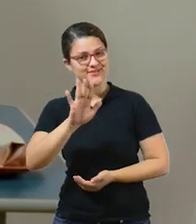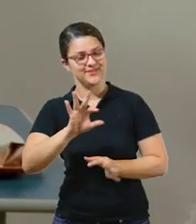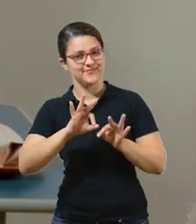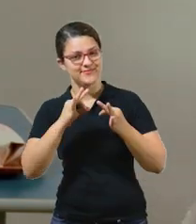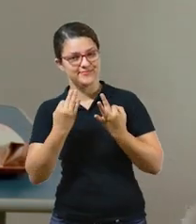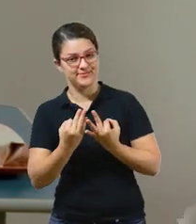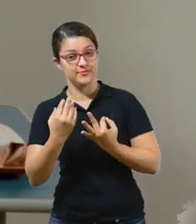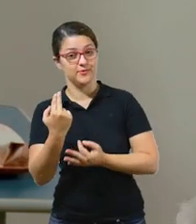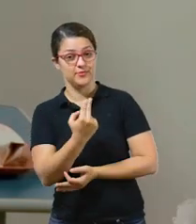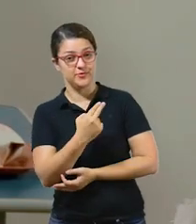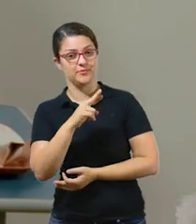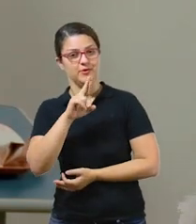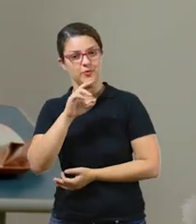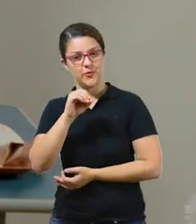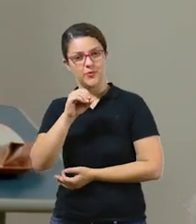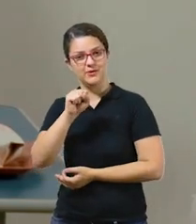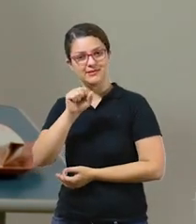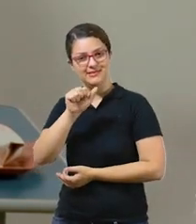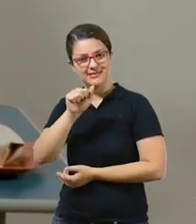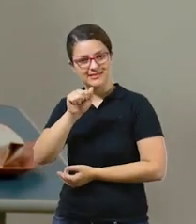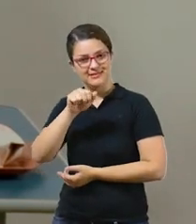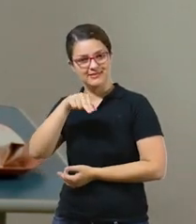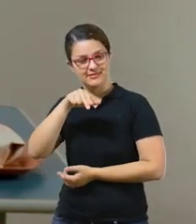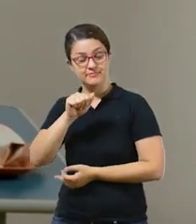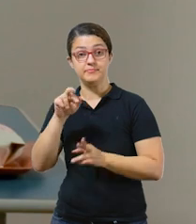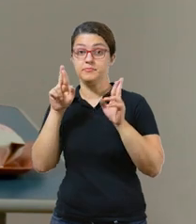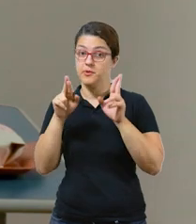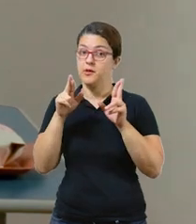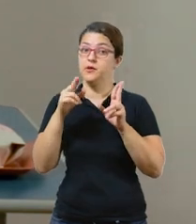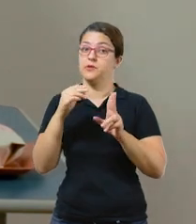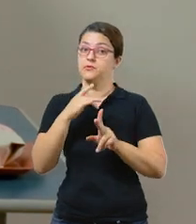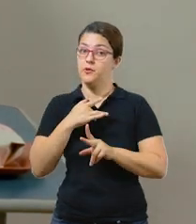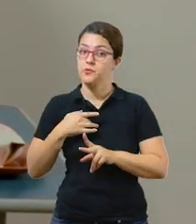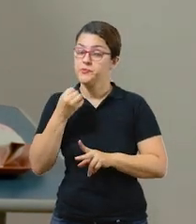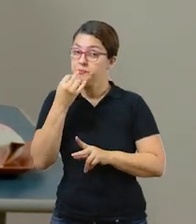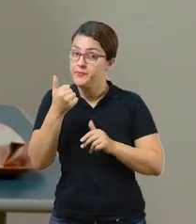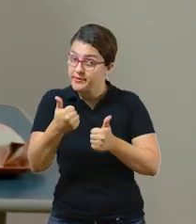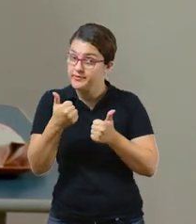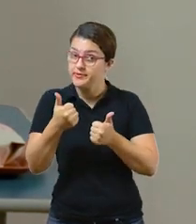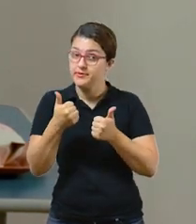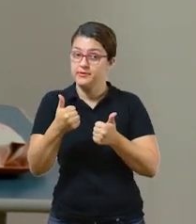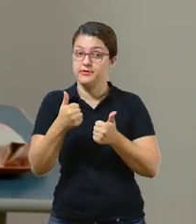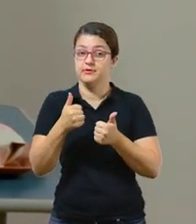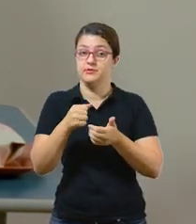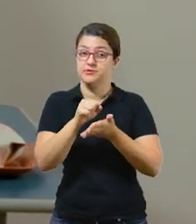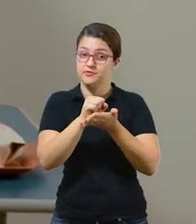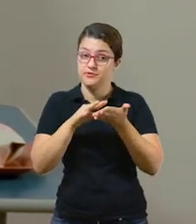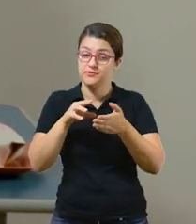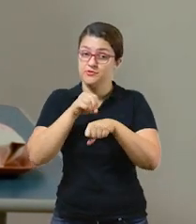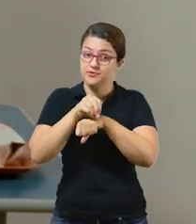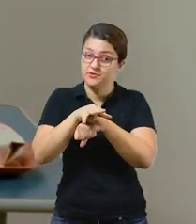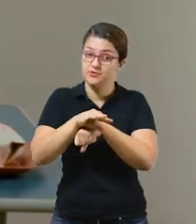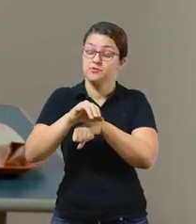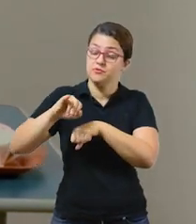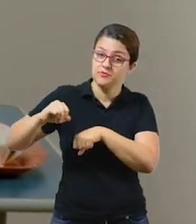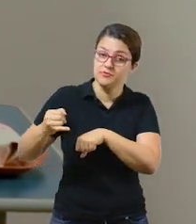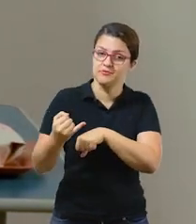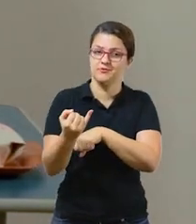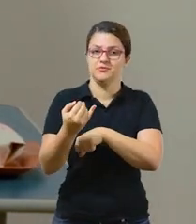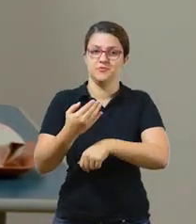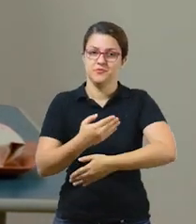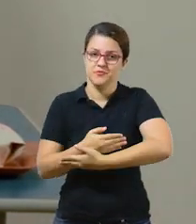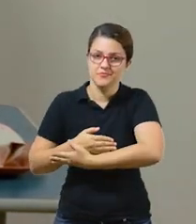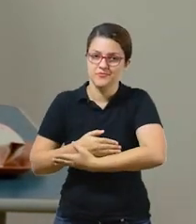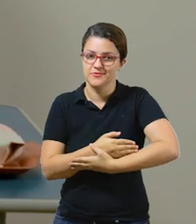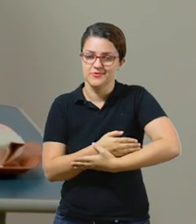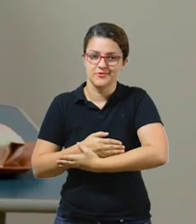Olá família, eu sou a professora Rosana, espero que vocês estejam bem e aproveitando as sugestões de atividades que temos apresentado aqui para as crianças